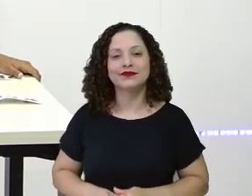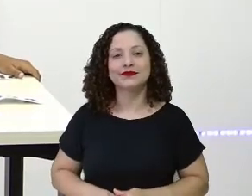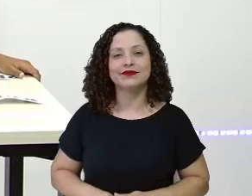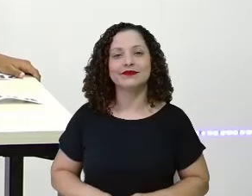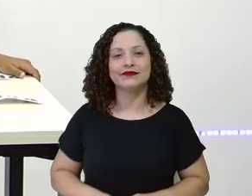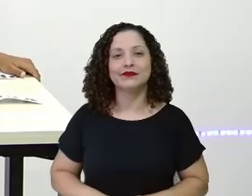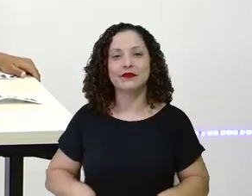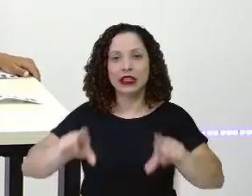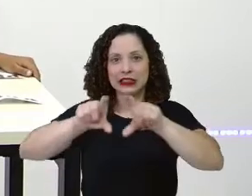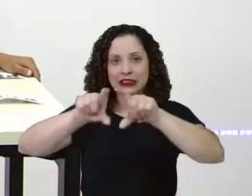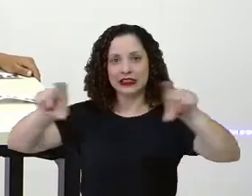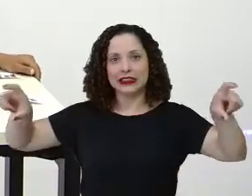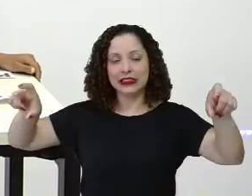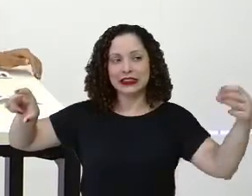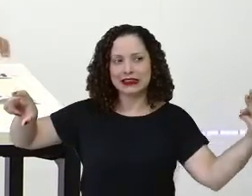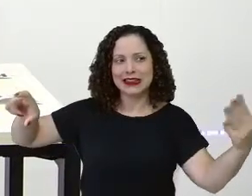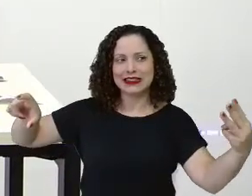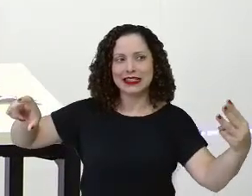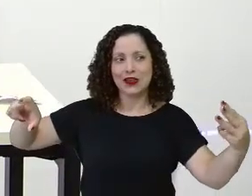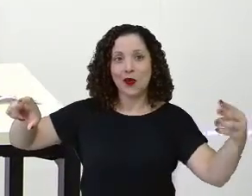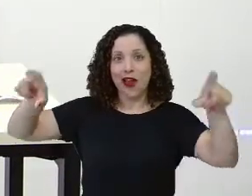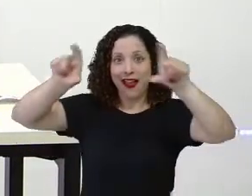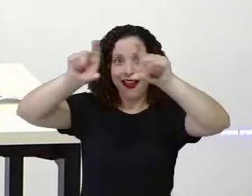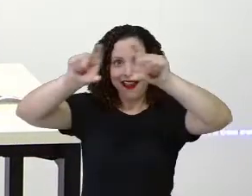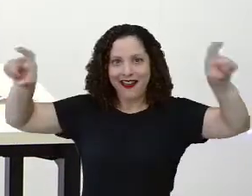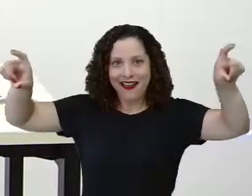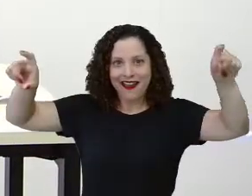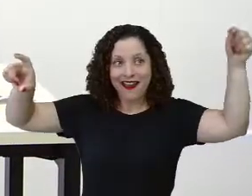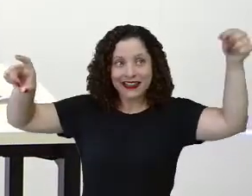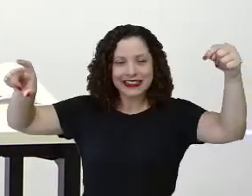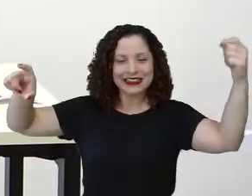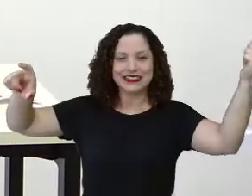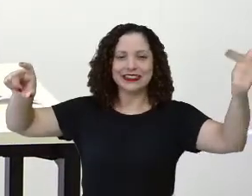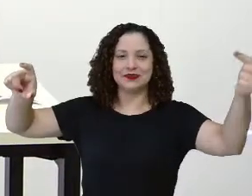Antes! Antes! Então, bora ajeitar aqui? Olha aqui, ó!